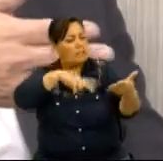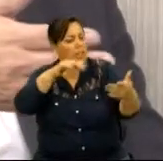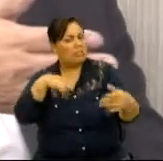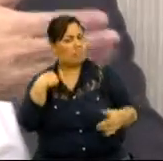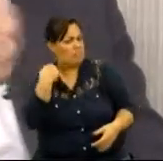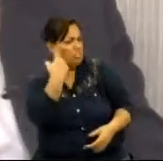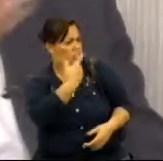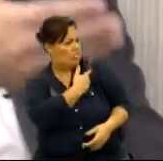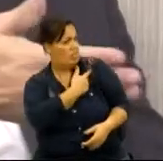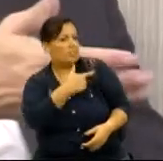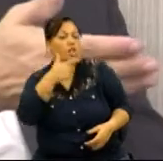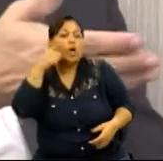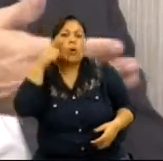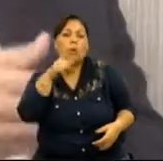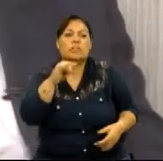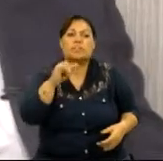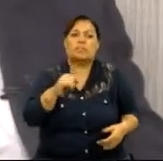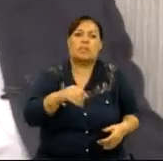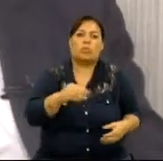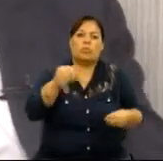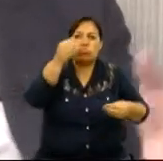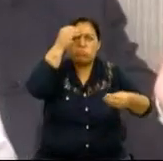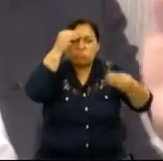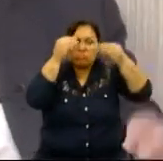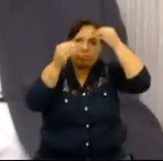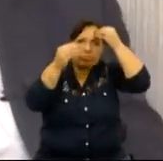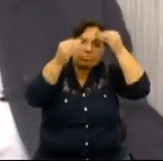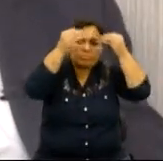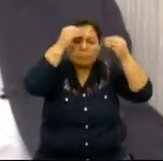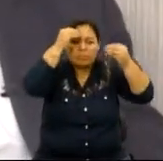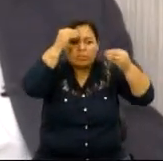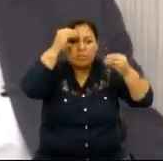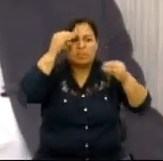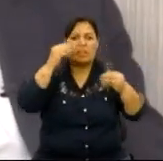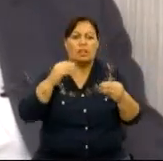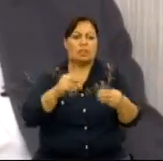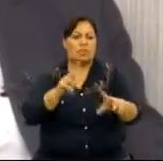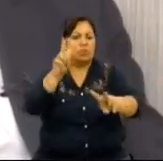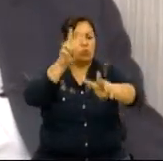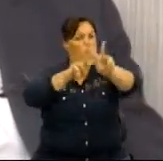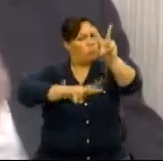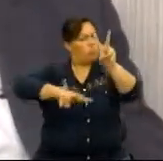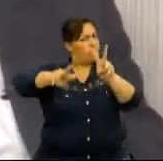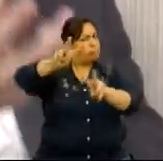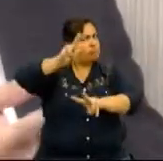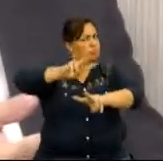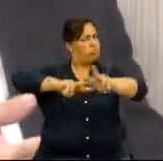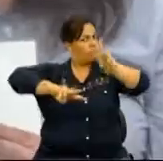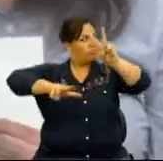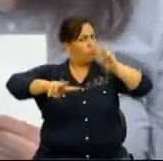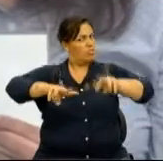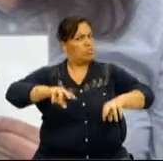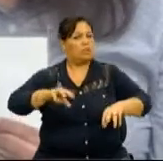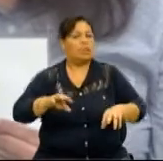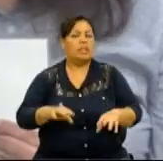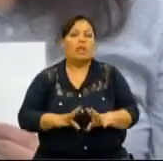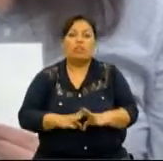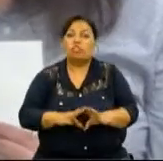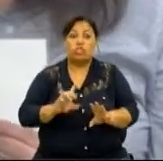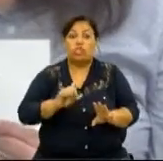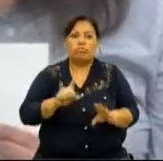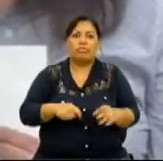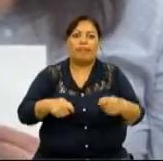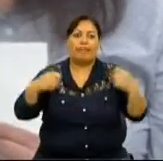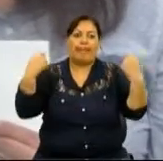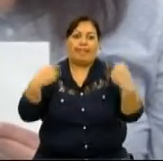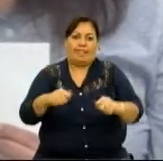consegue ler, inclusive nós conseguimos identificar. Se a gente decora esse, a gente é capaz de fazer a leitura visual do braile. Nós